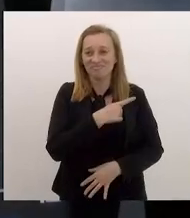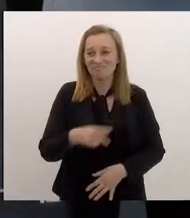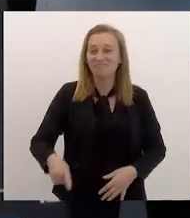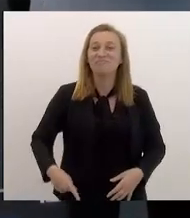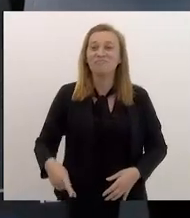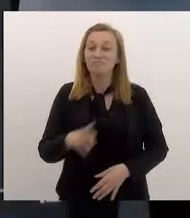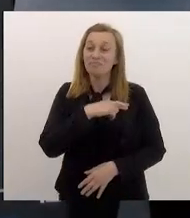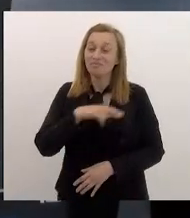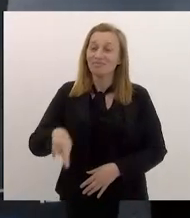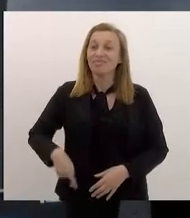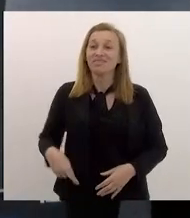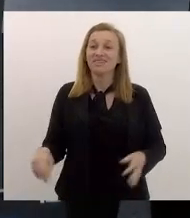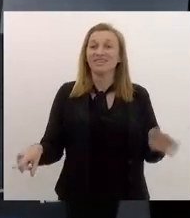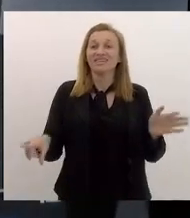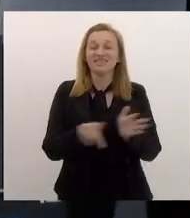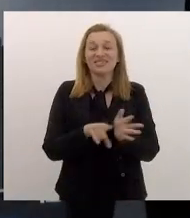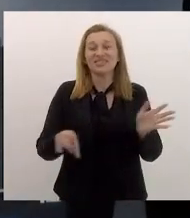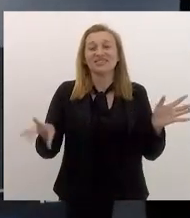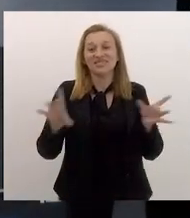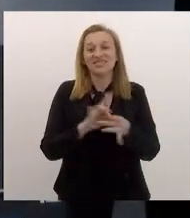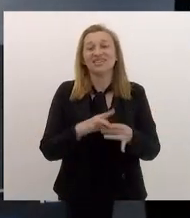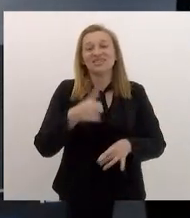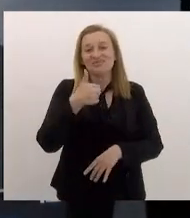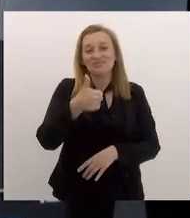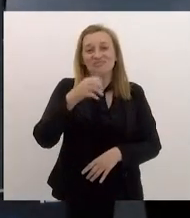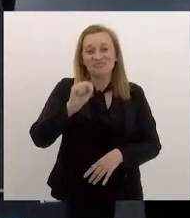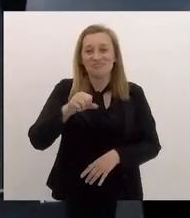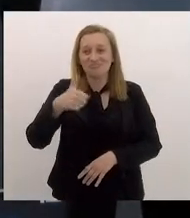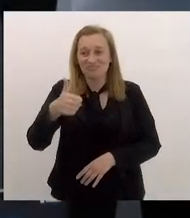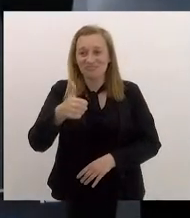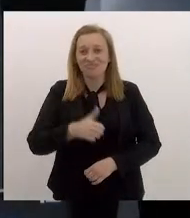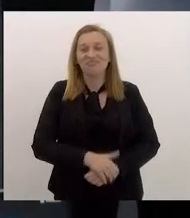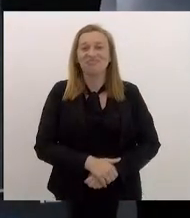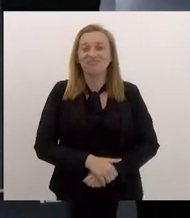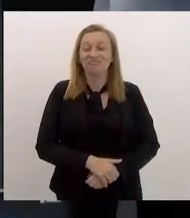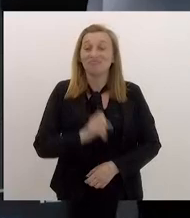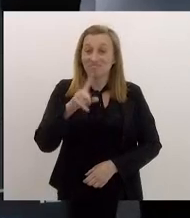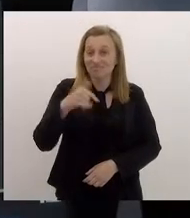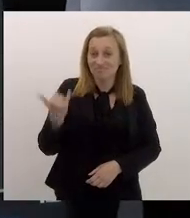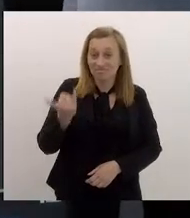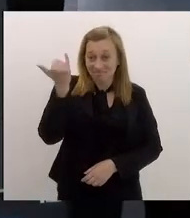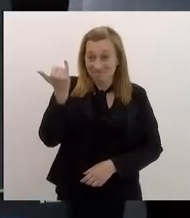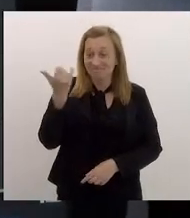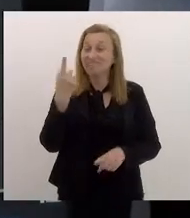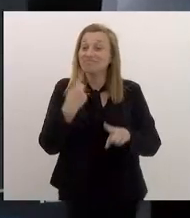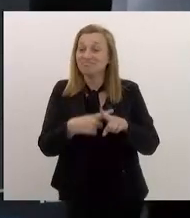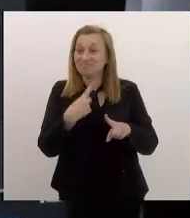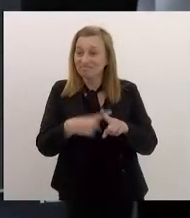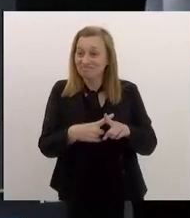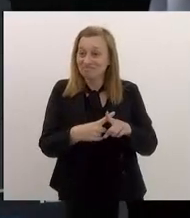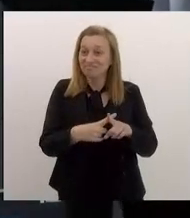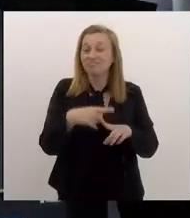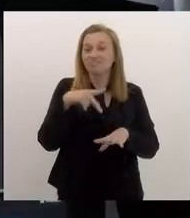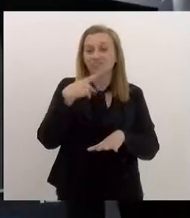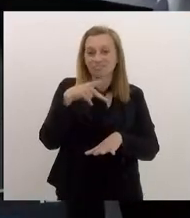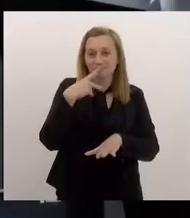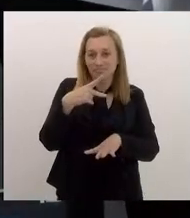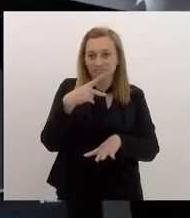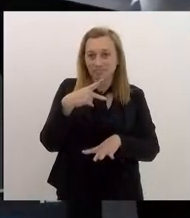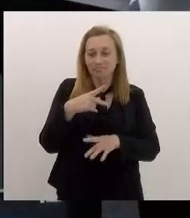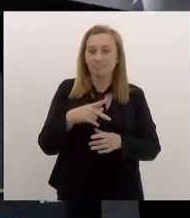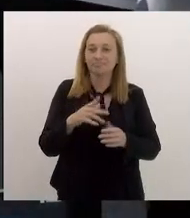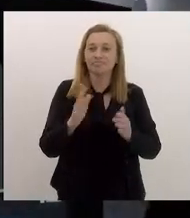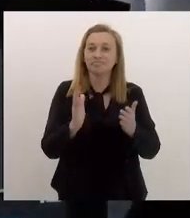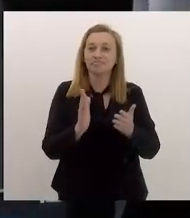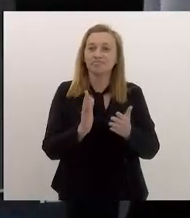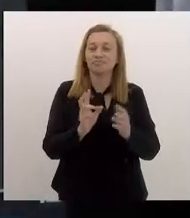E essa lei complementar 181, ela é importantíssima, porque ela trata das exceções